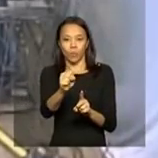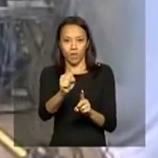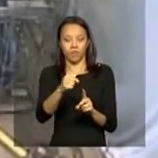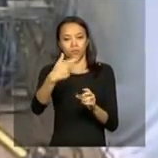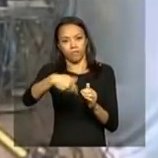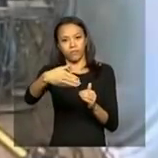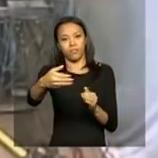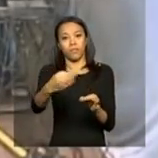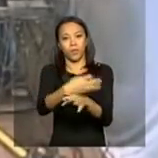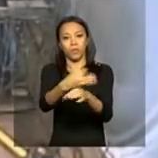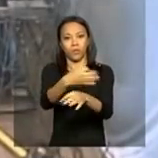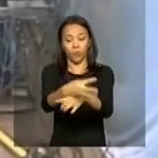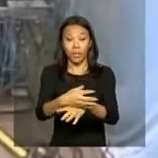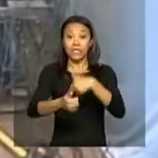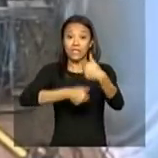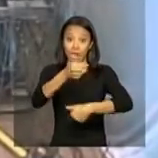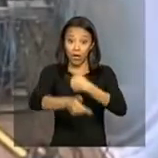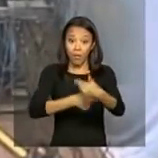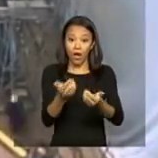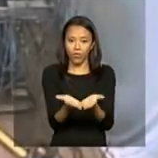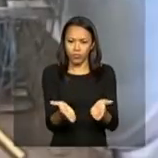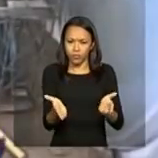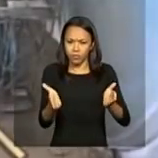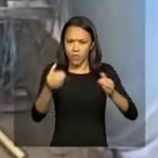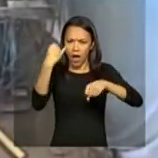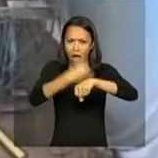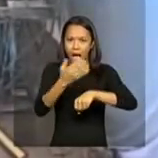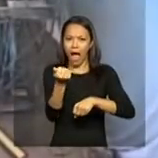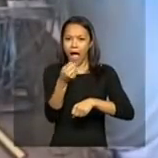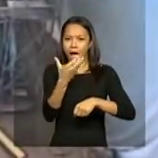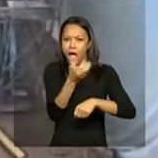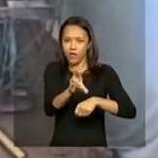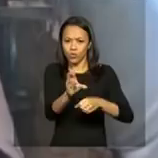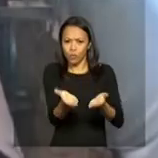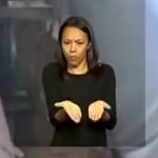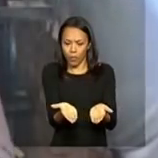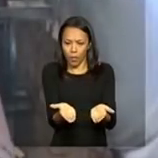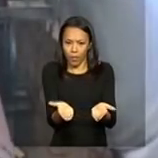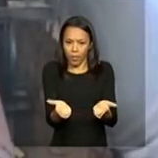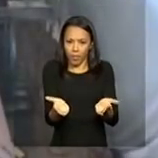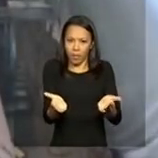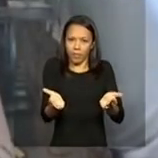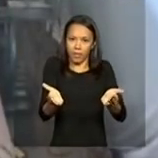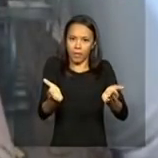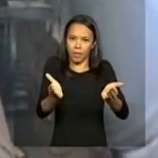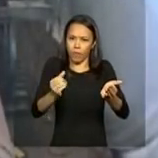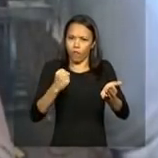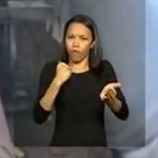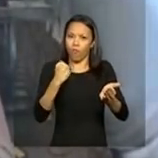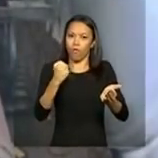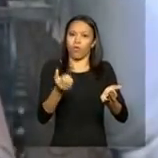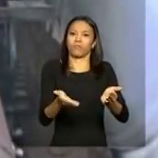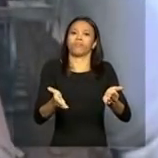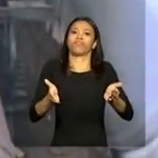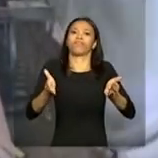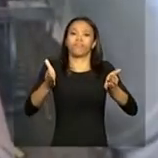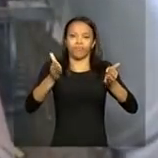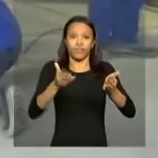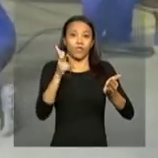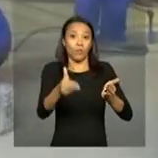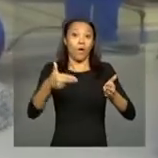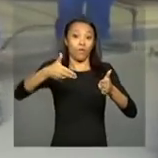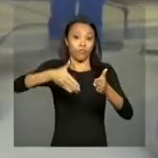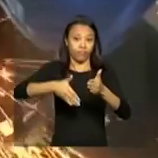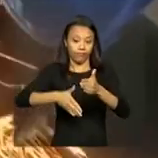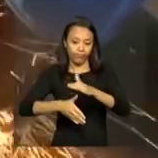Operários trabalham nas enormes chapas de aço, que unidas formarão o casco resistente dos submarinos convencionais,